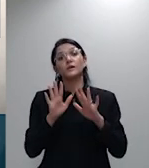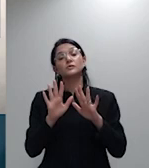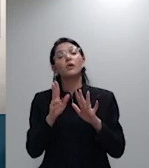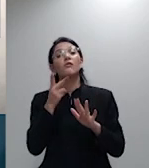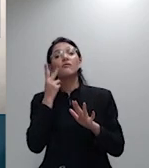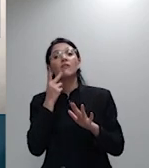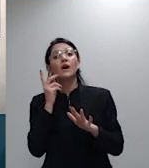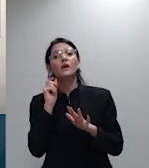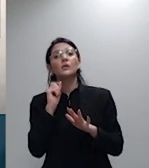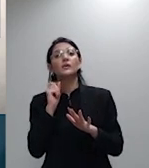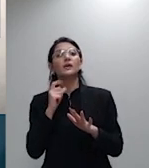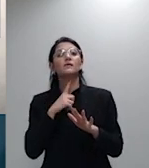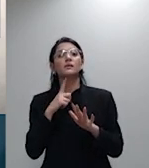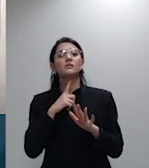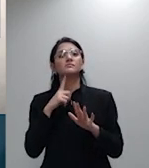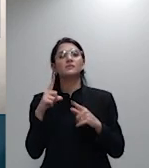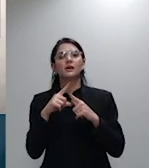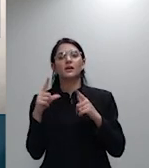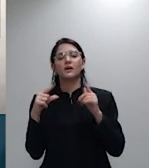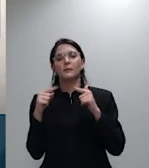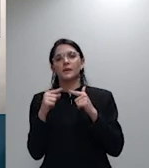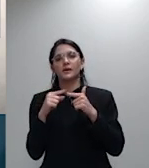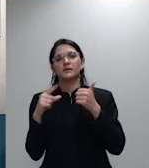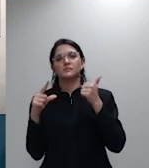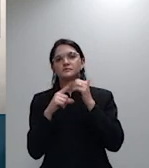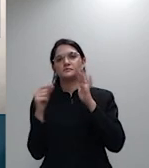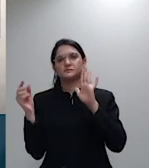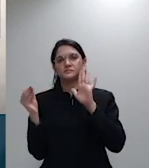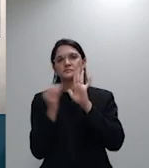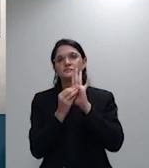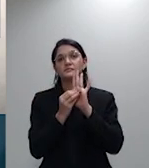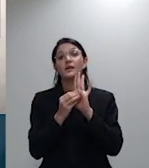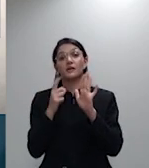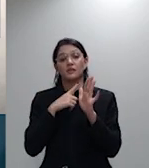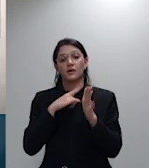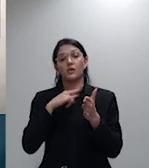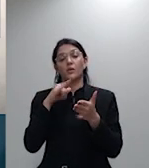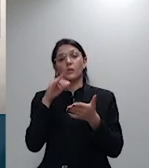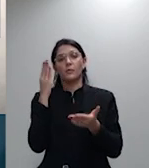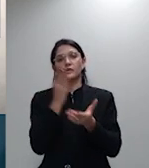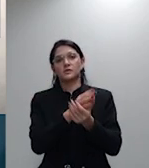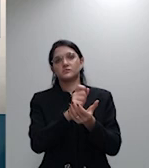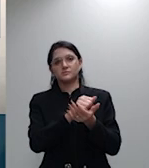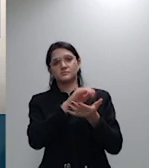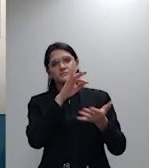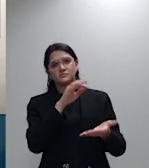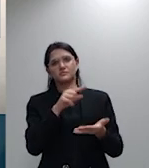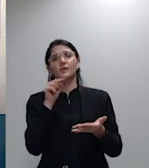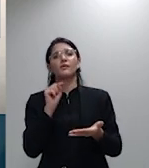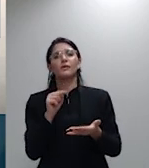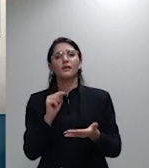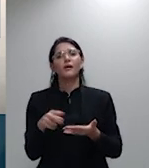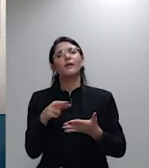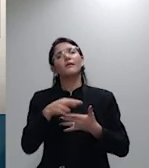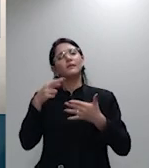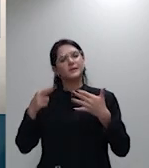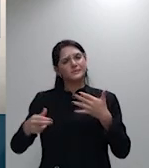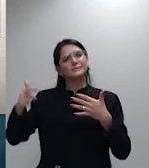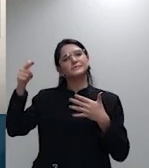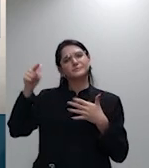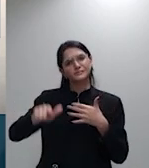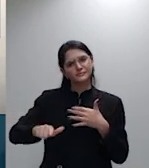sua manifestação acostada aos autos de que se trata aqui de recurso repetitivo oriundo de